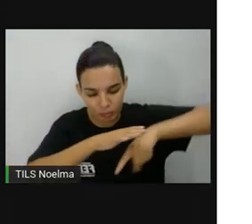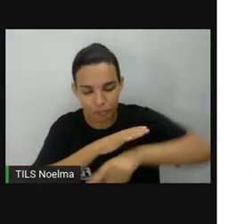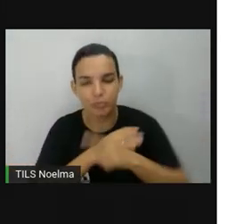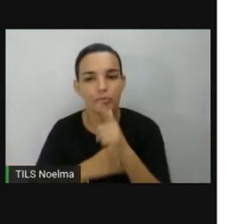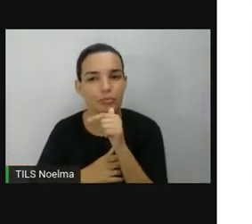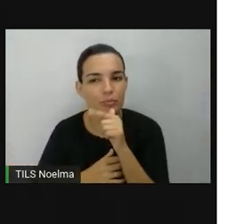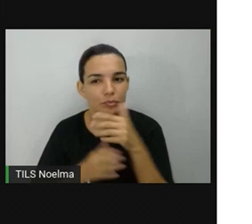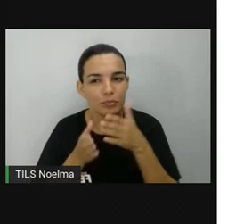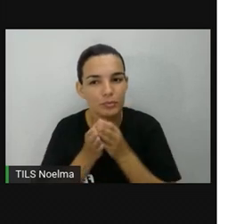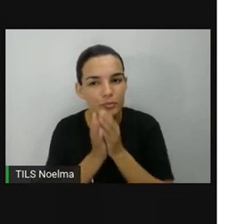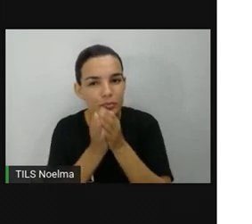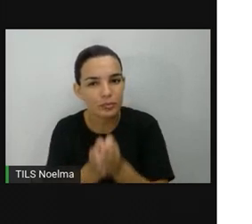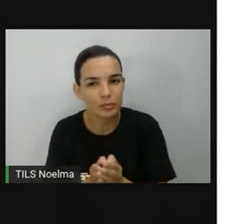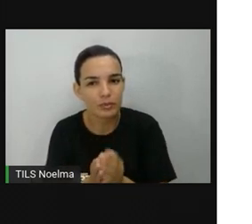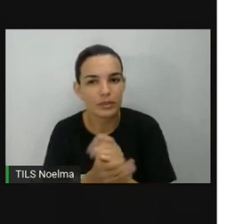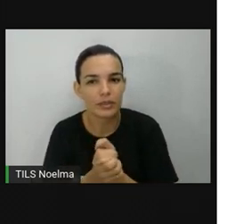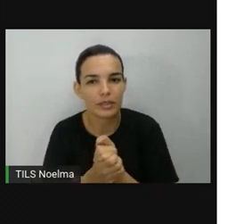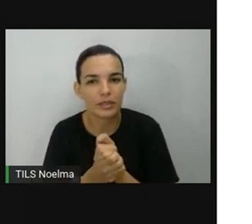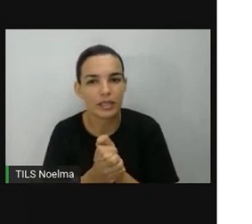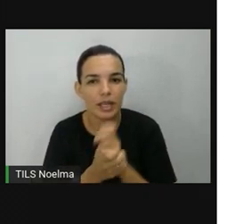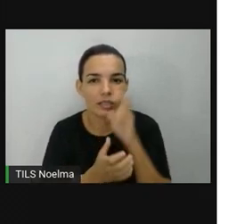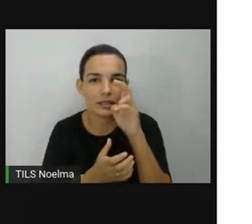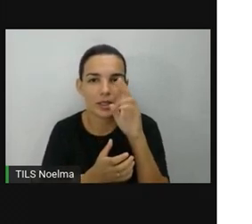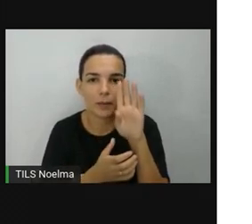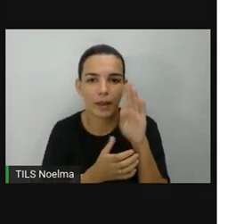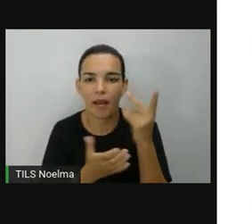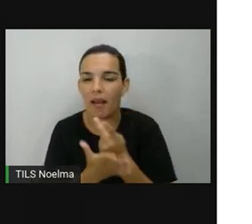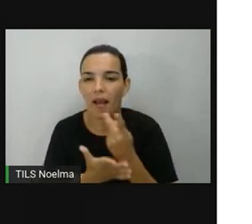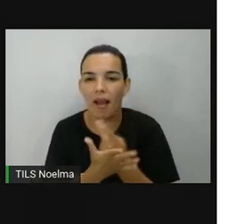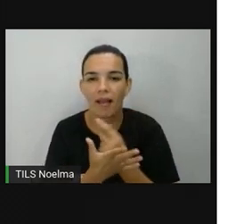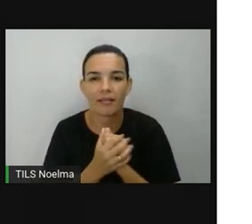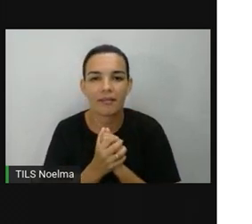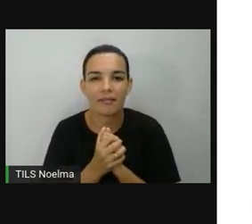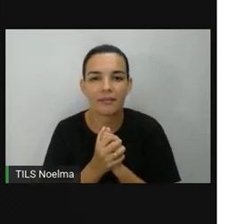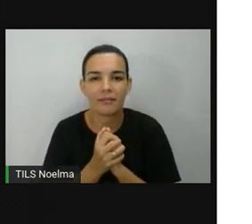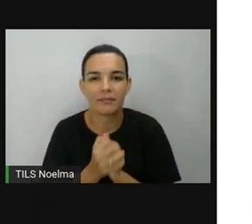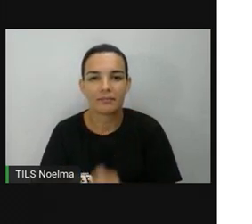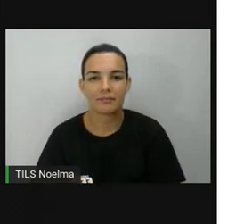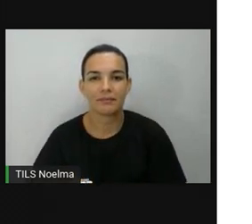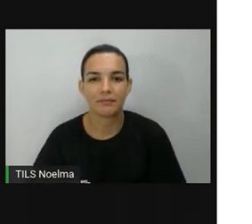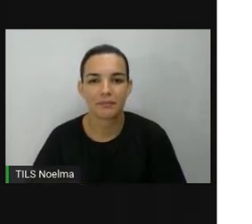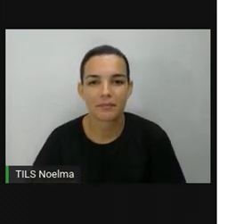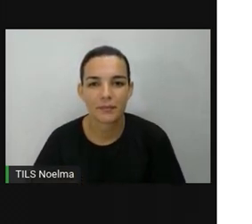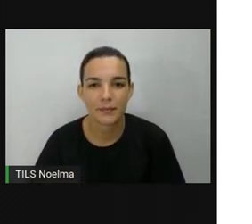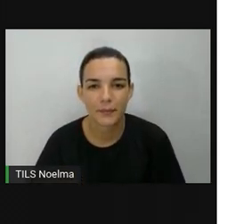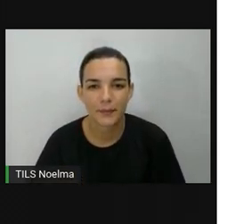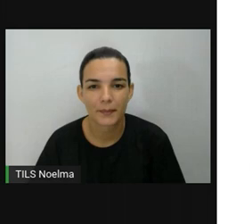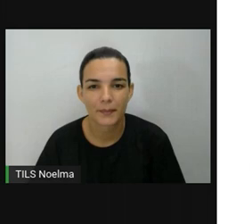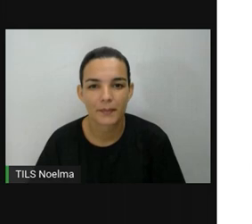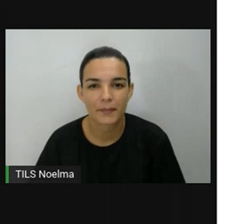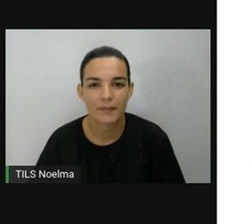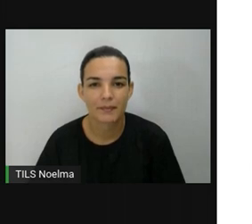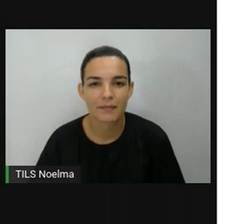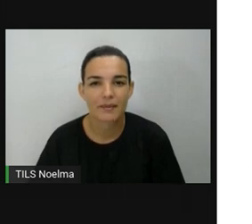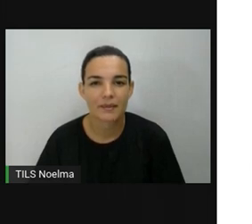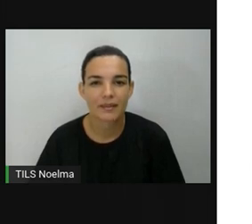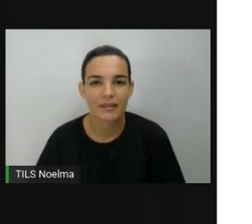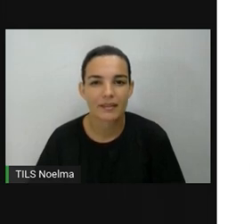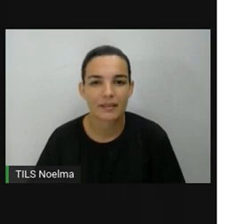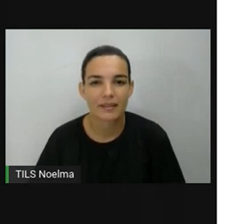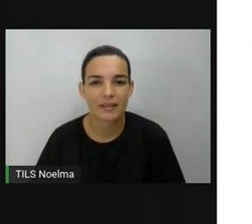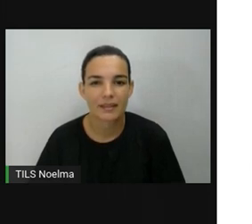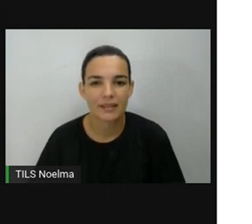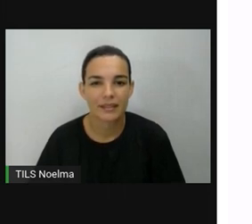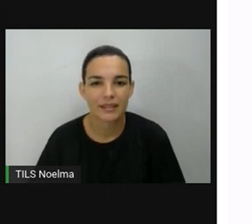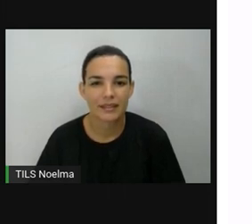5B Errou 6E Errou 6E Errou